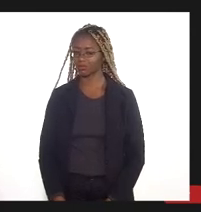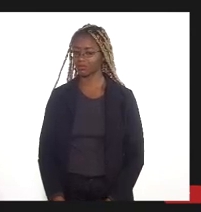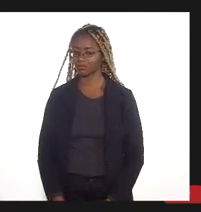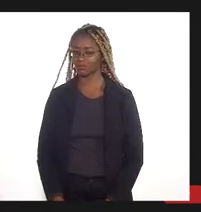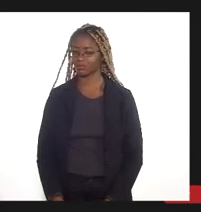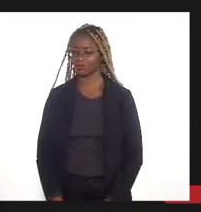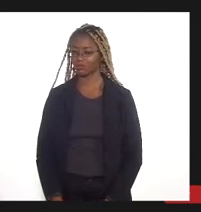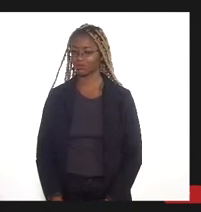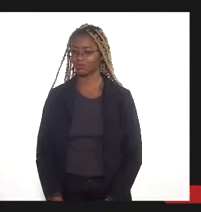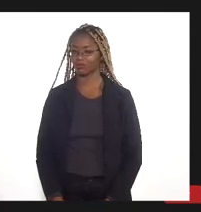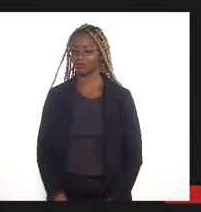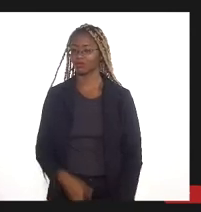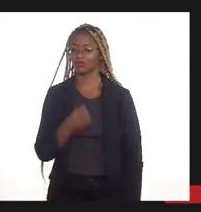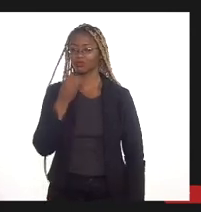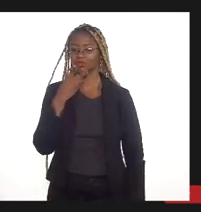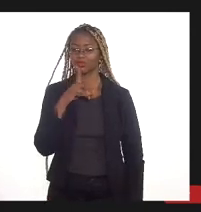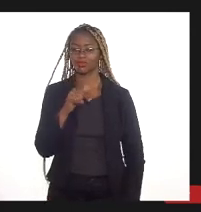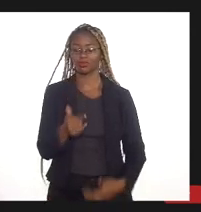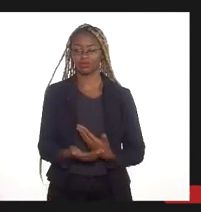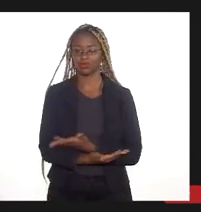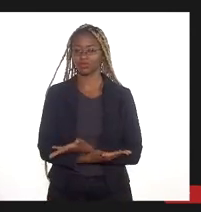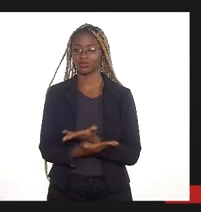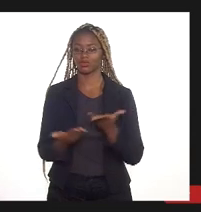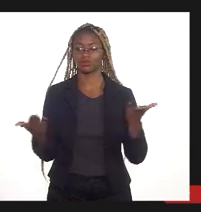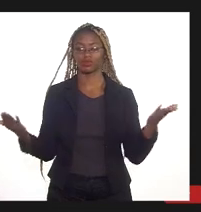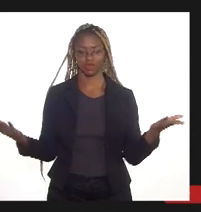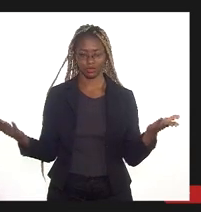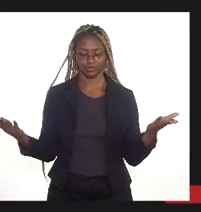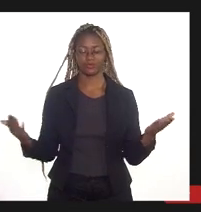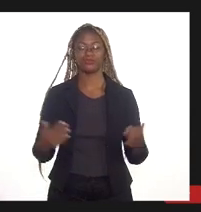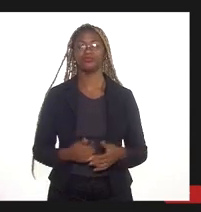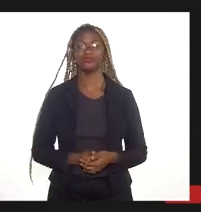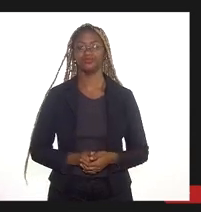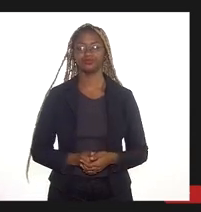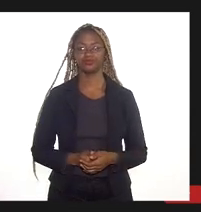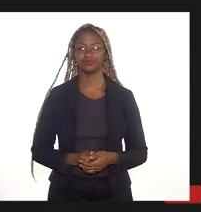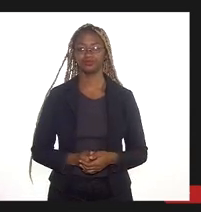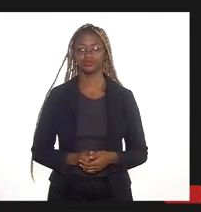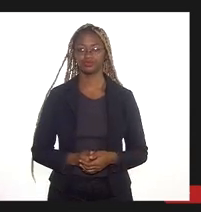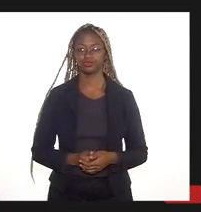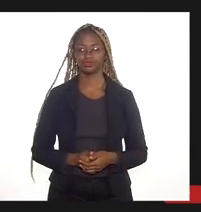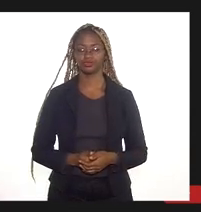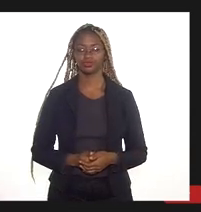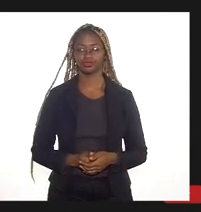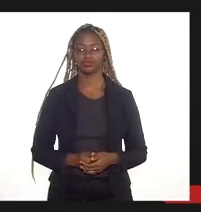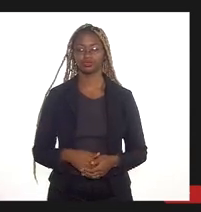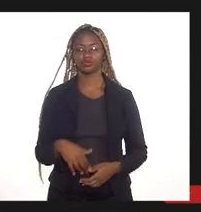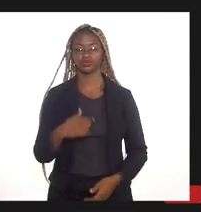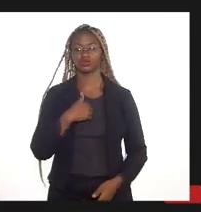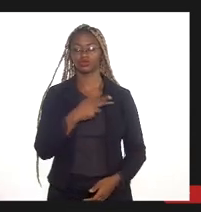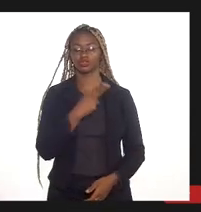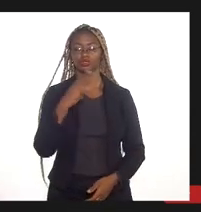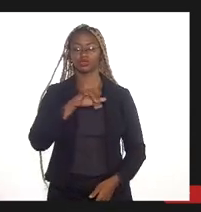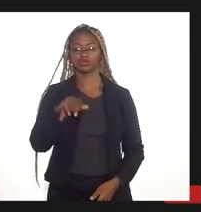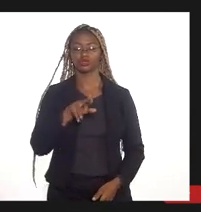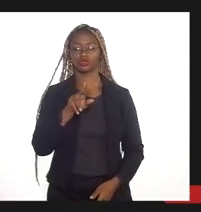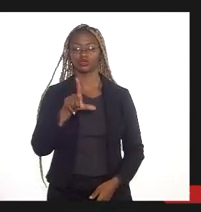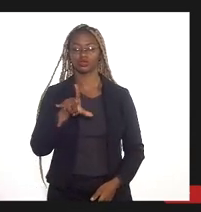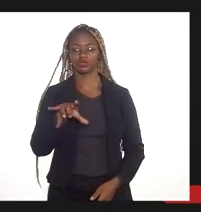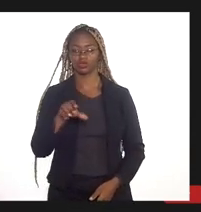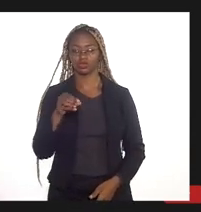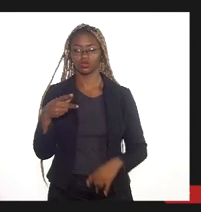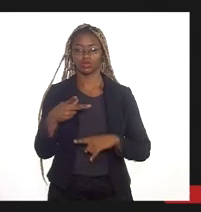Bom, bom dia a todos e a todas. Eu sou Júlio Araújo, sou procurador da